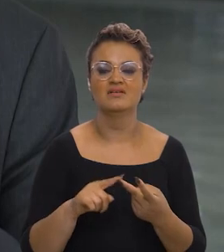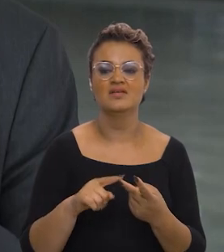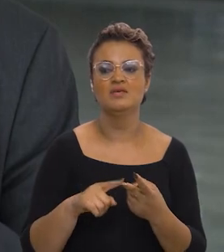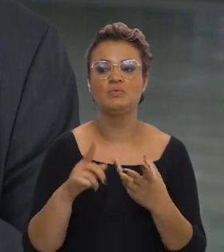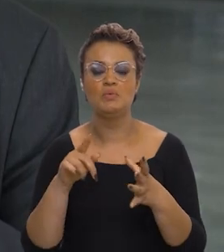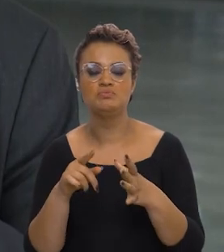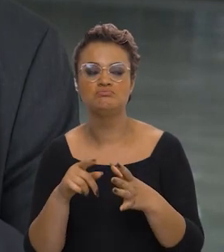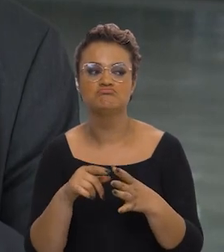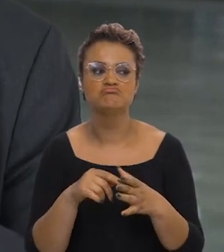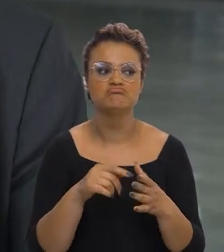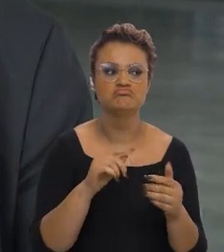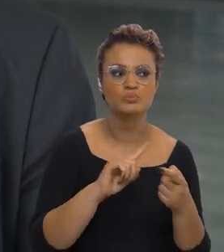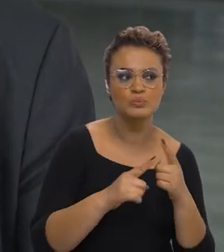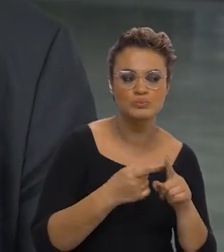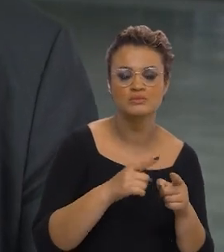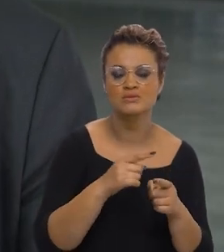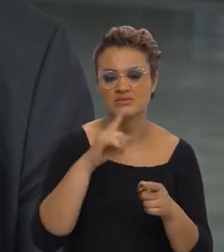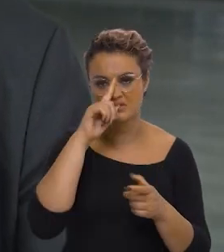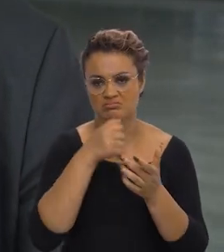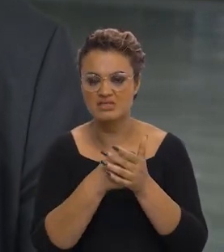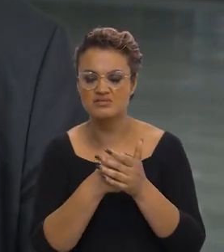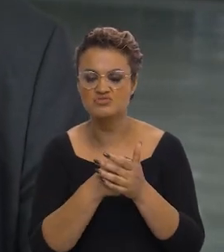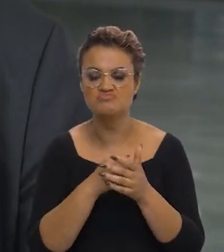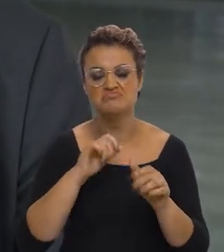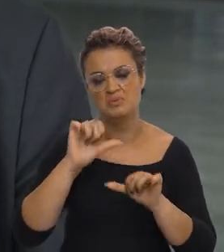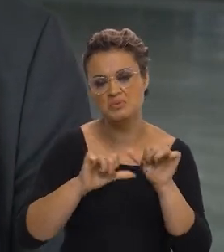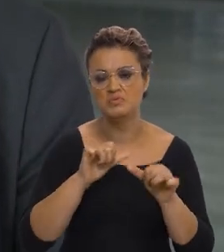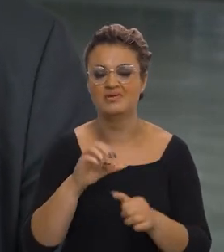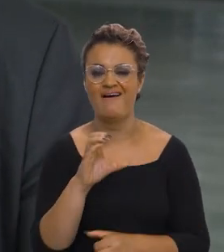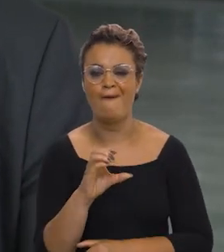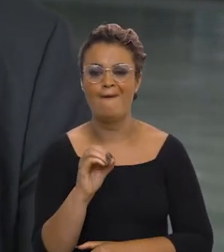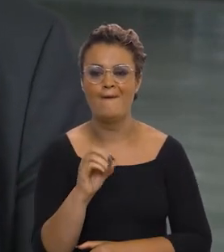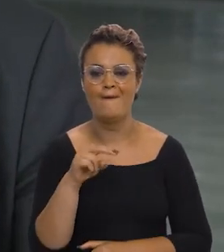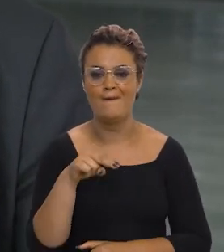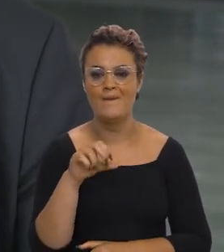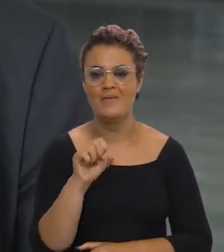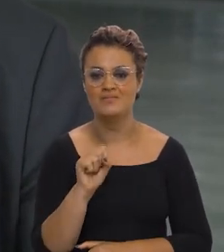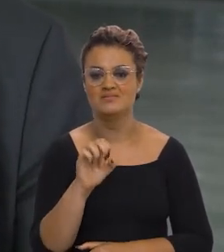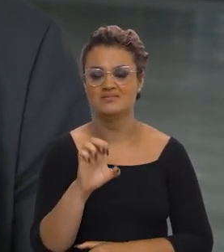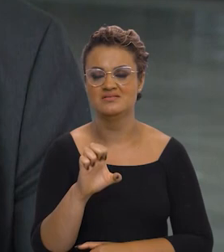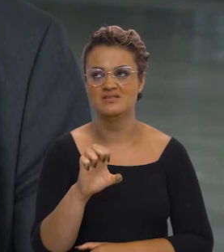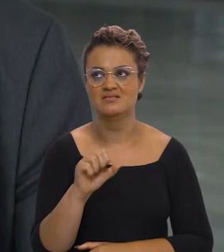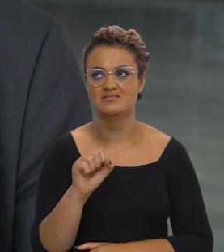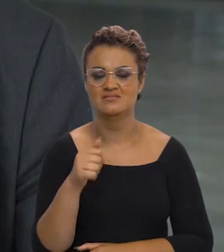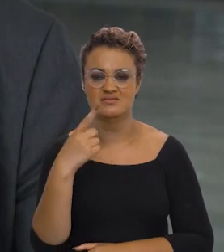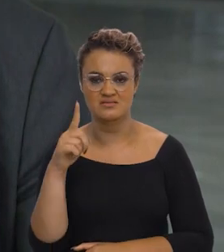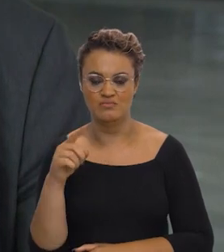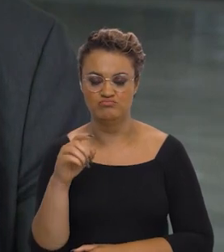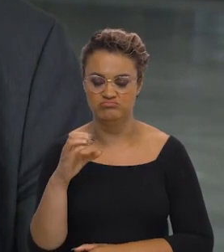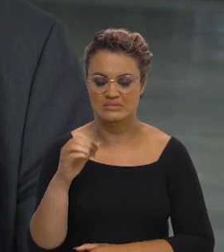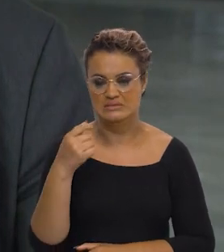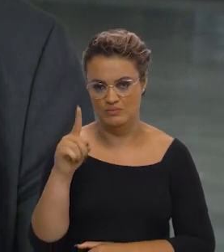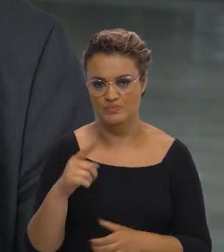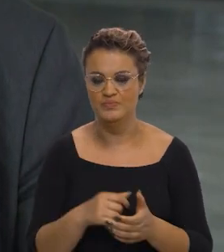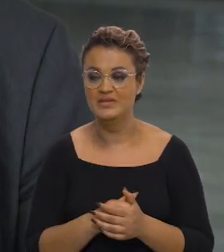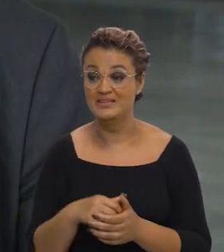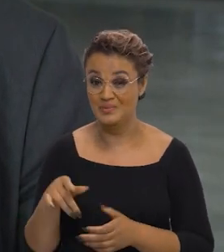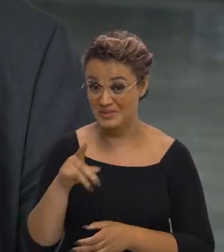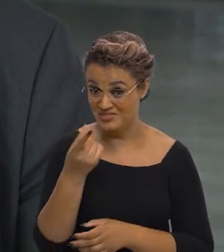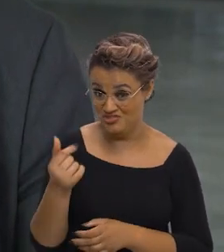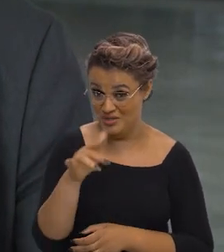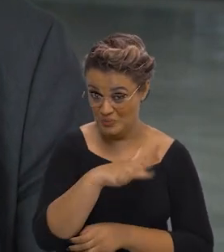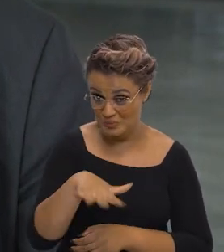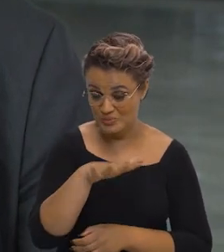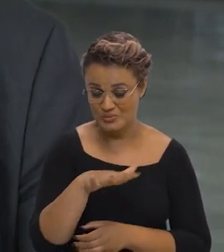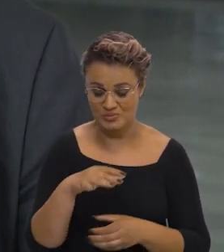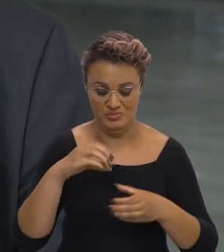e concessões. Então, a SPAC tem uma característica de que a maior parte desse, do 1 trilhão e 700,